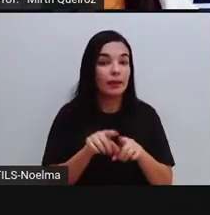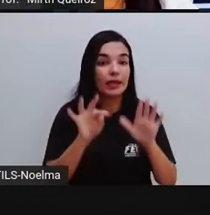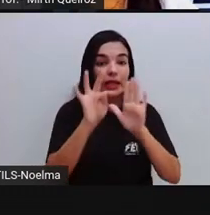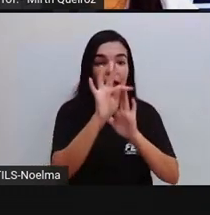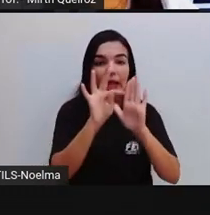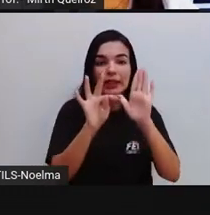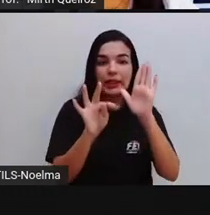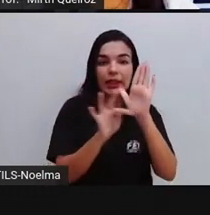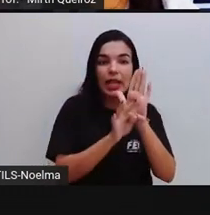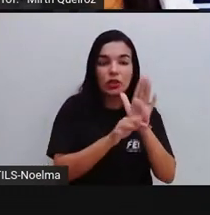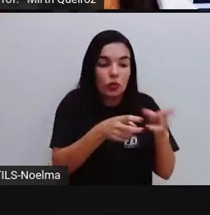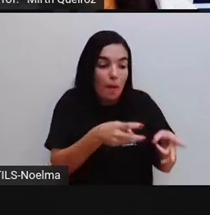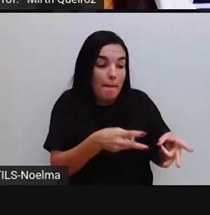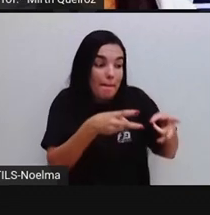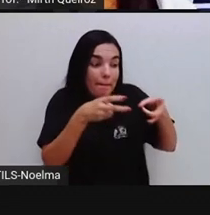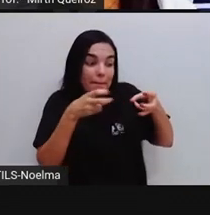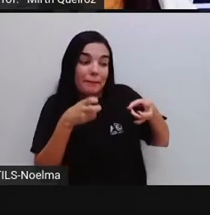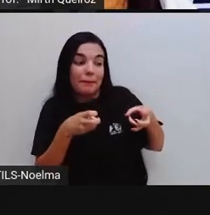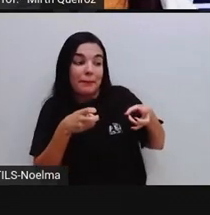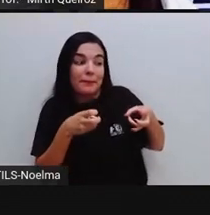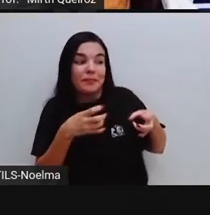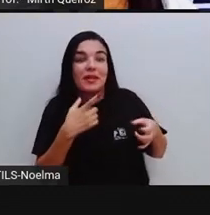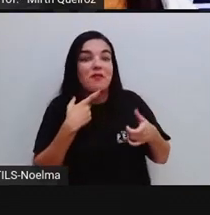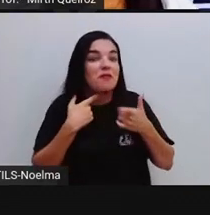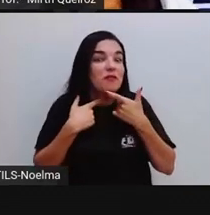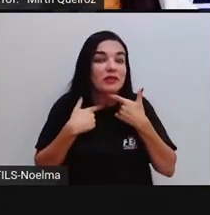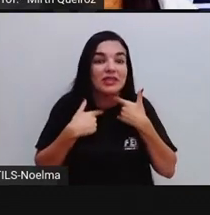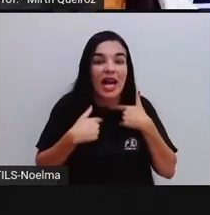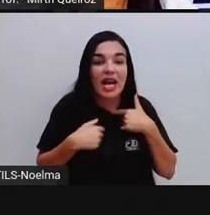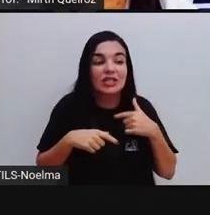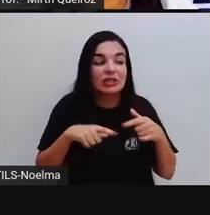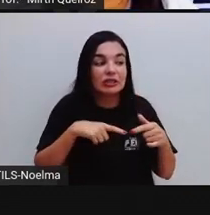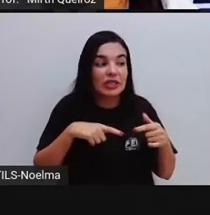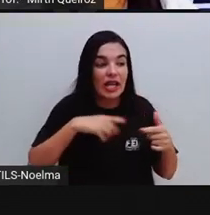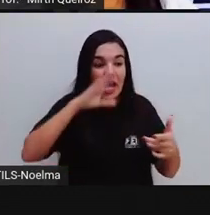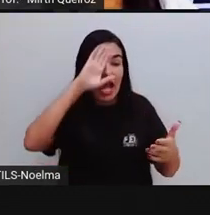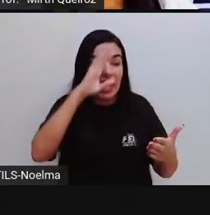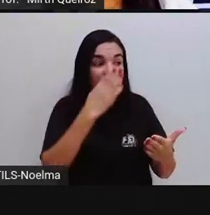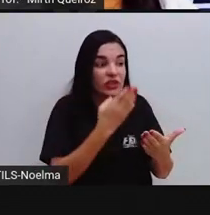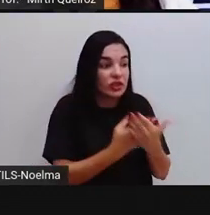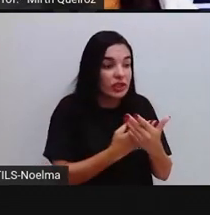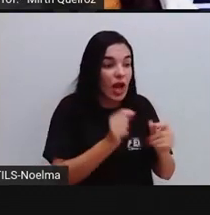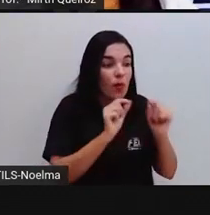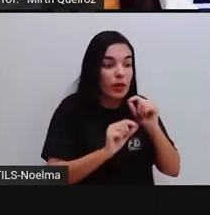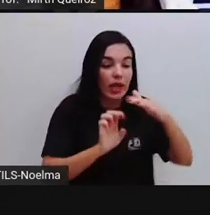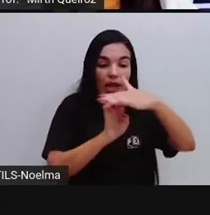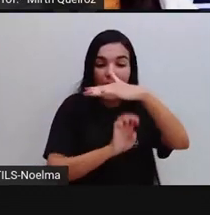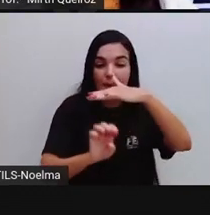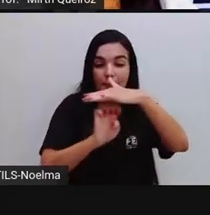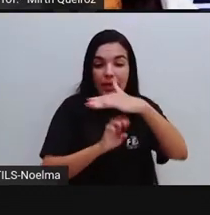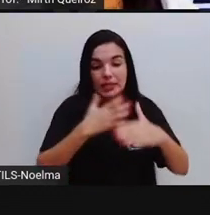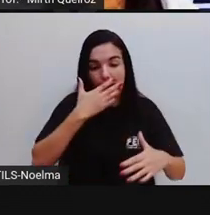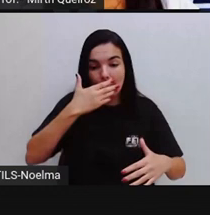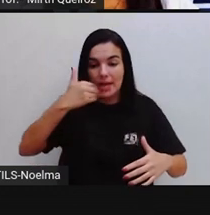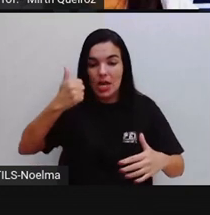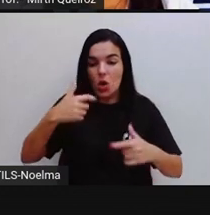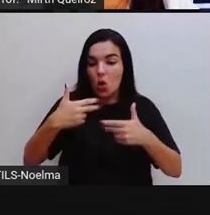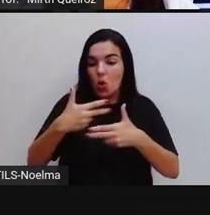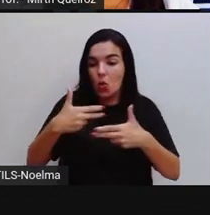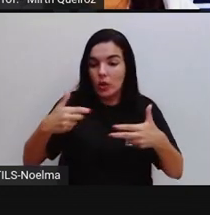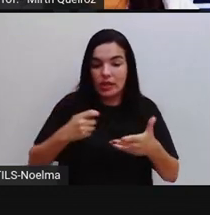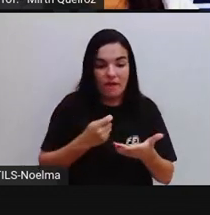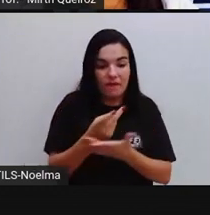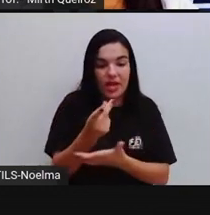atrativos, né, que faz o consumidor acreditar que aquela marca, aquele produto é o melhor produto, né? E assim,